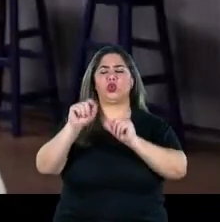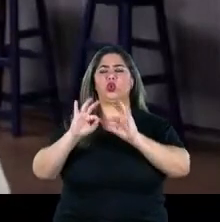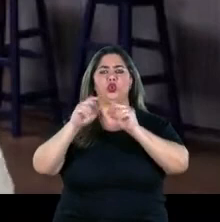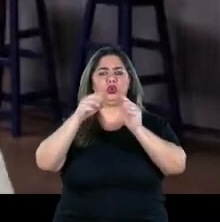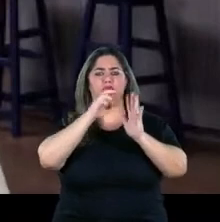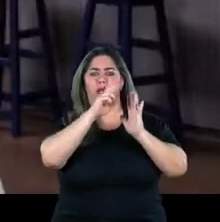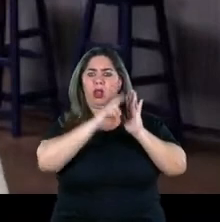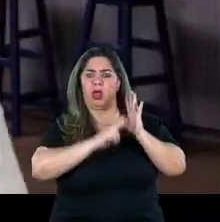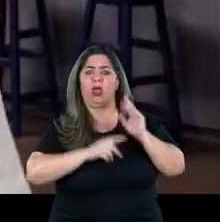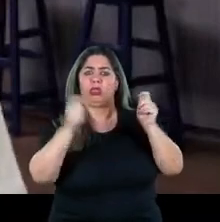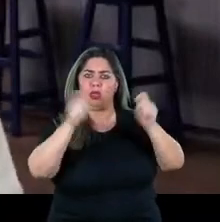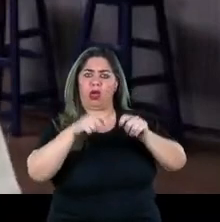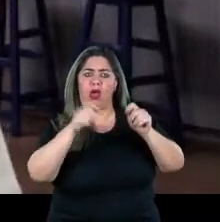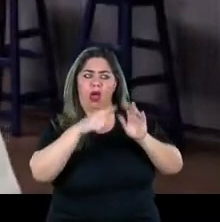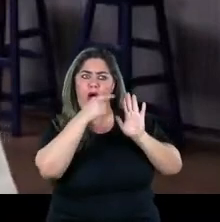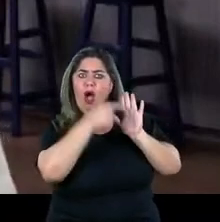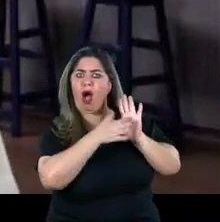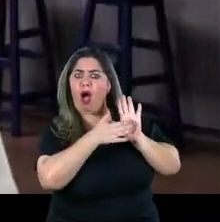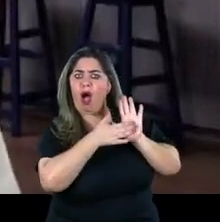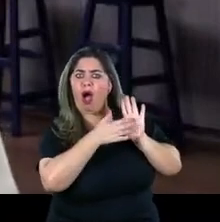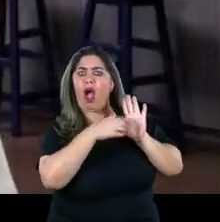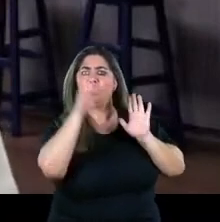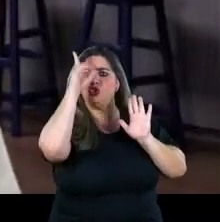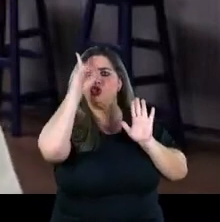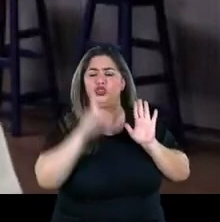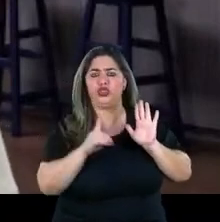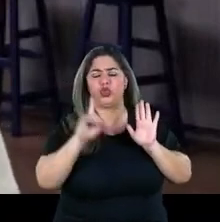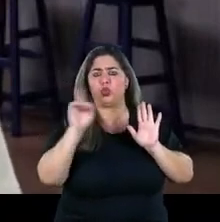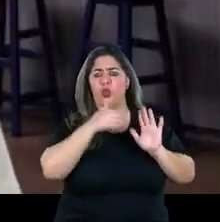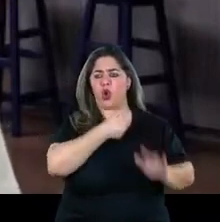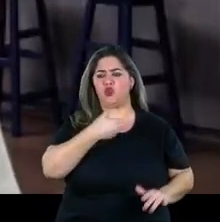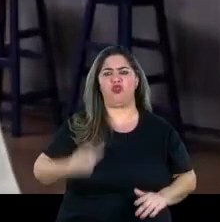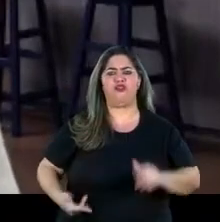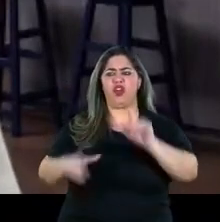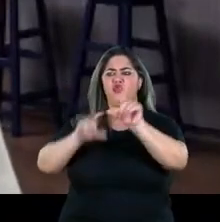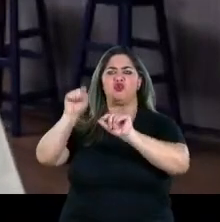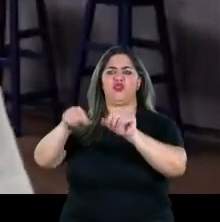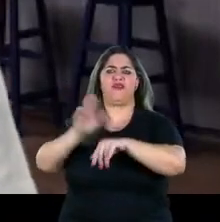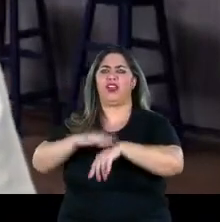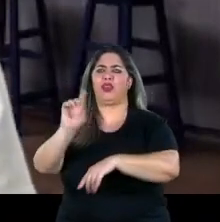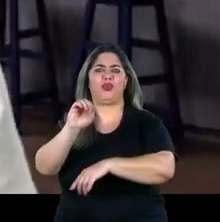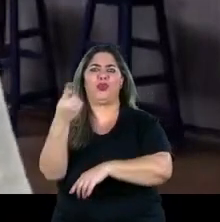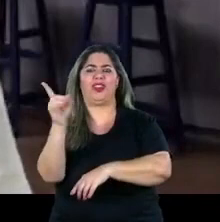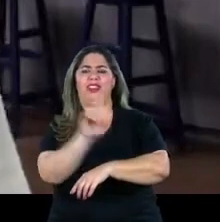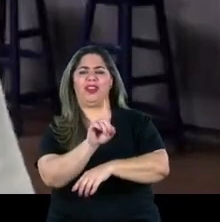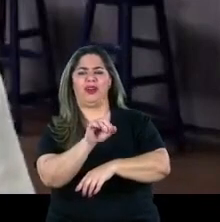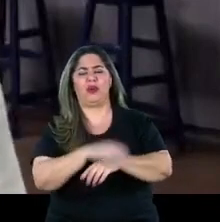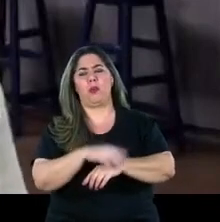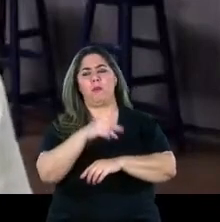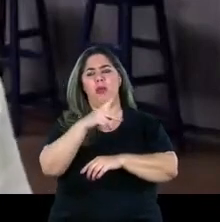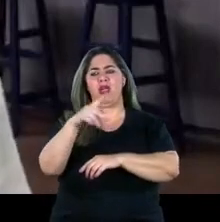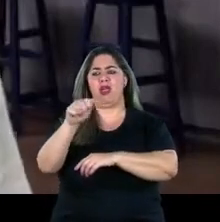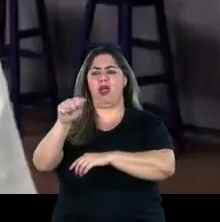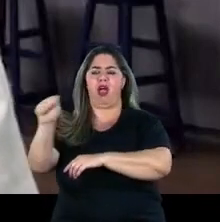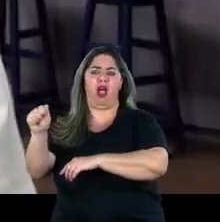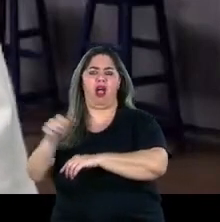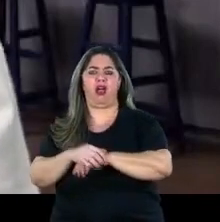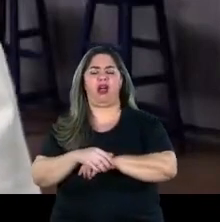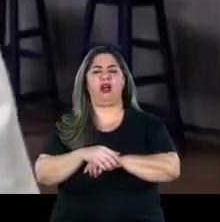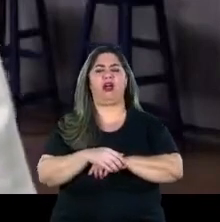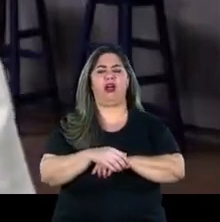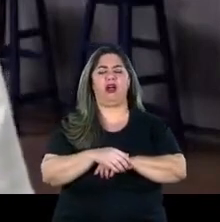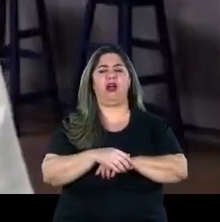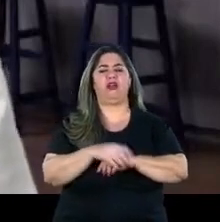e falar exatamente isso isso aqui é direito meu isso aqui não é o que o governo pode escolher fazer ou não o PAA o PNAE que são os